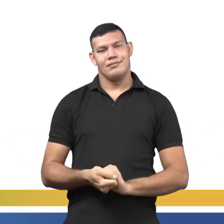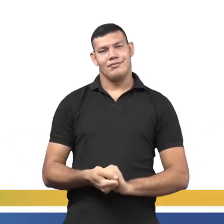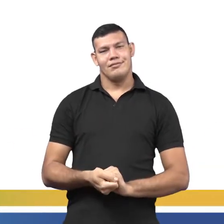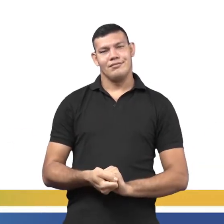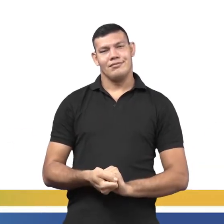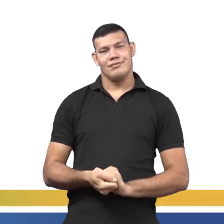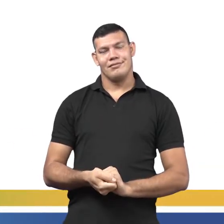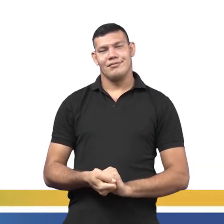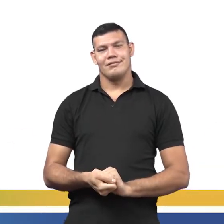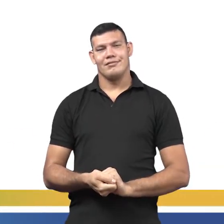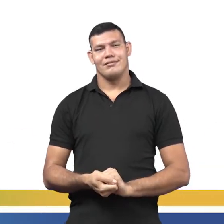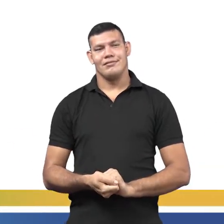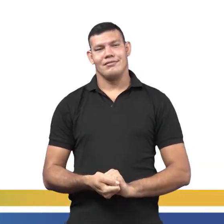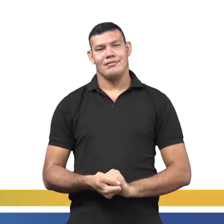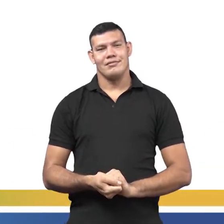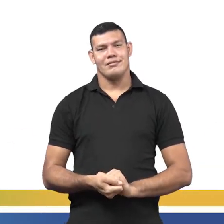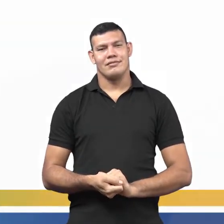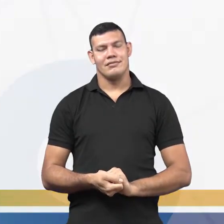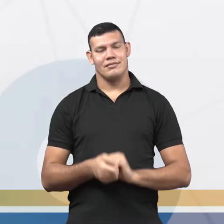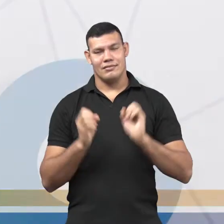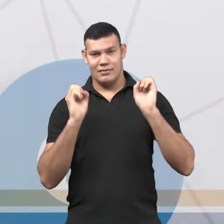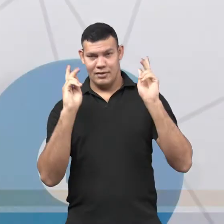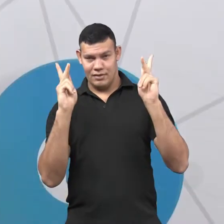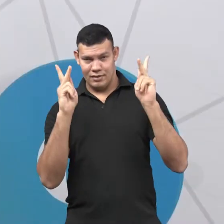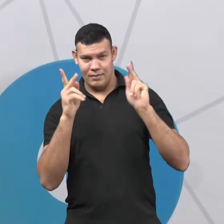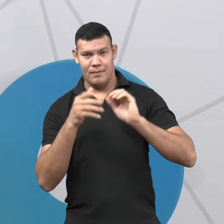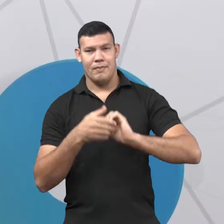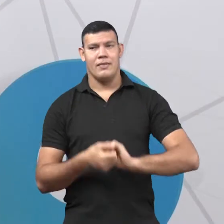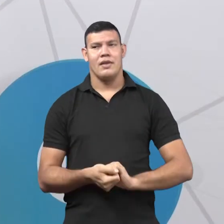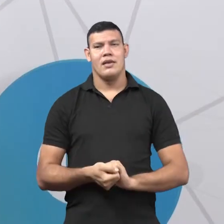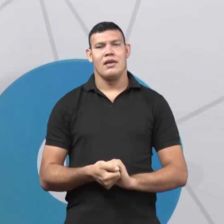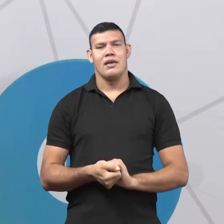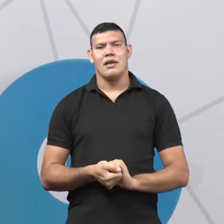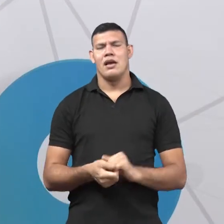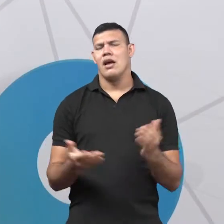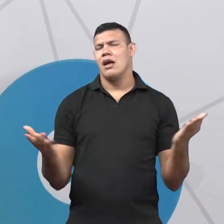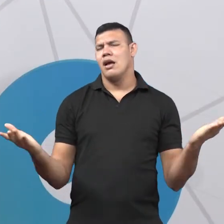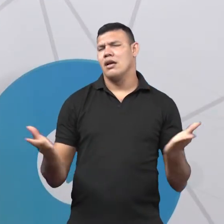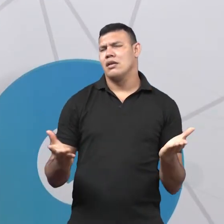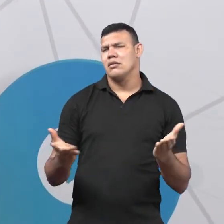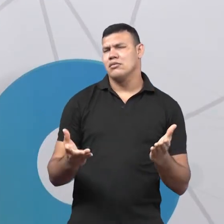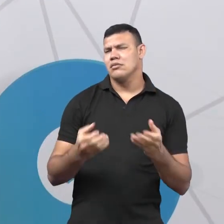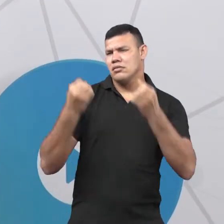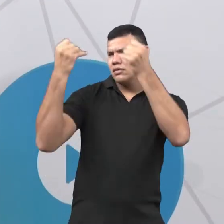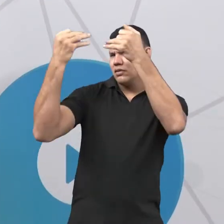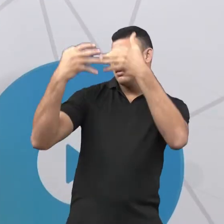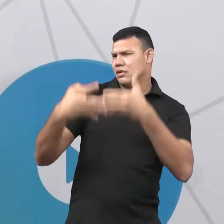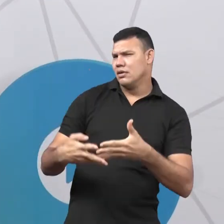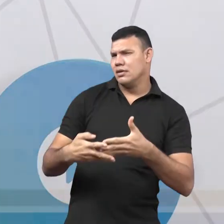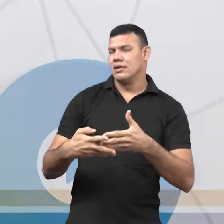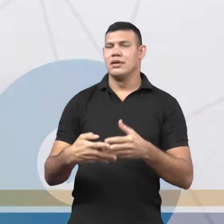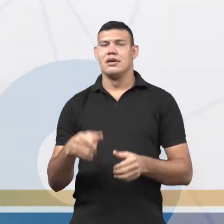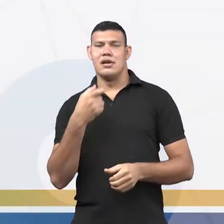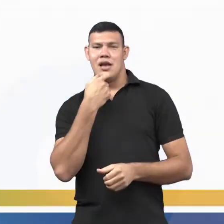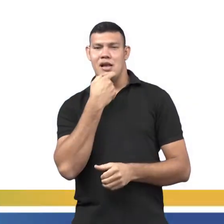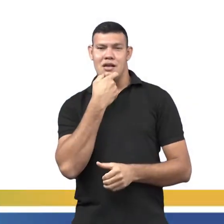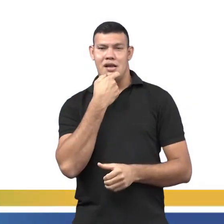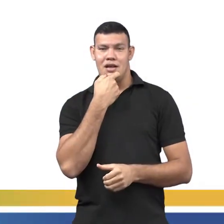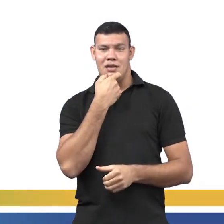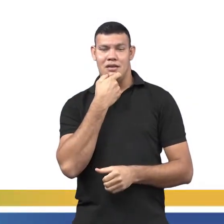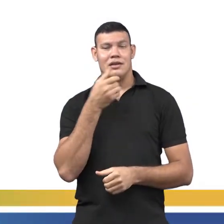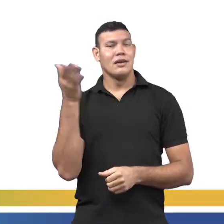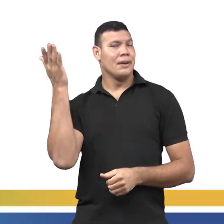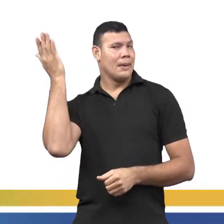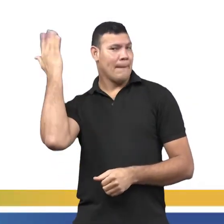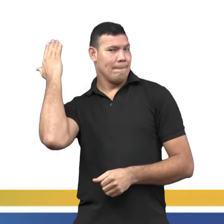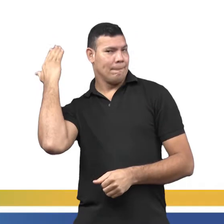Middle English e Modern English, ok? Depois a vai começar a falar um pouquinho sobre o inglês antigo. O inglês antigo,